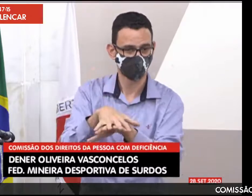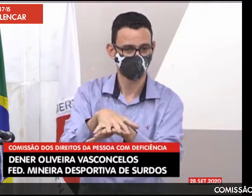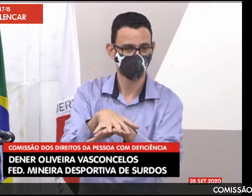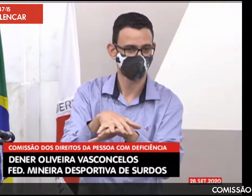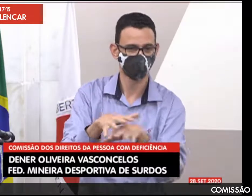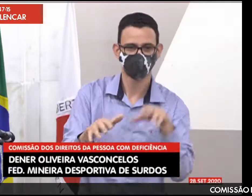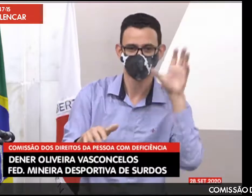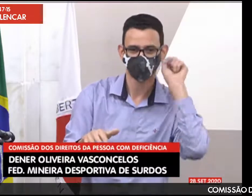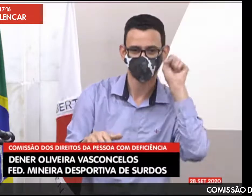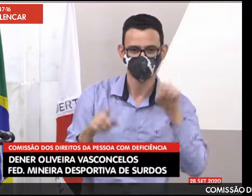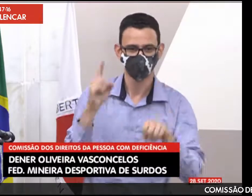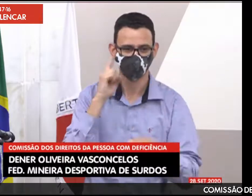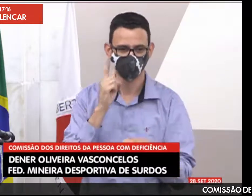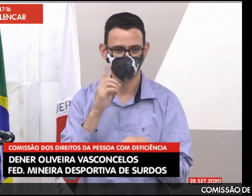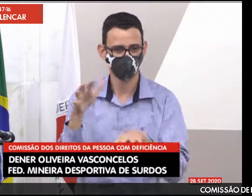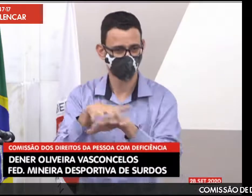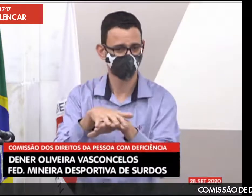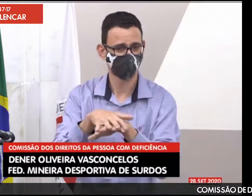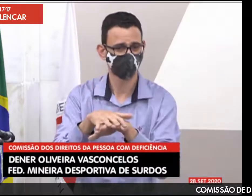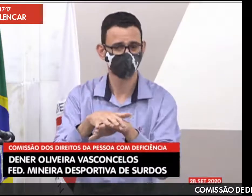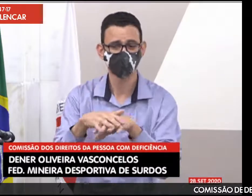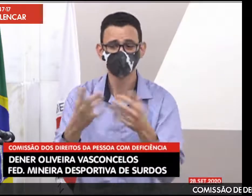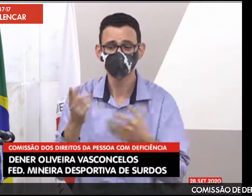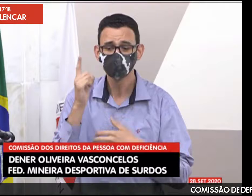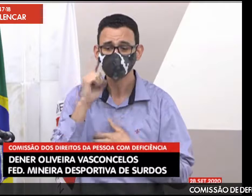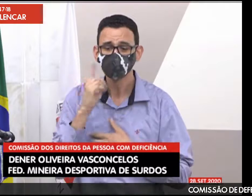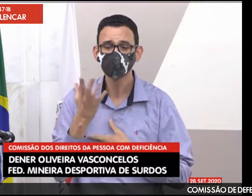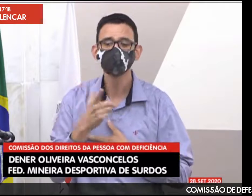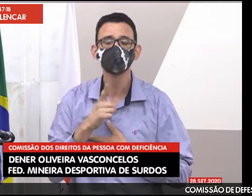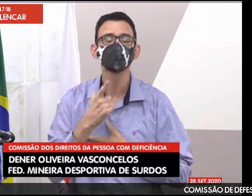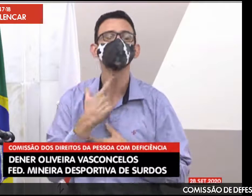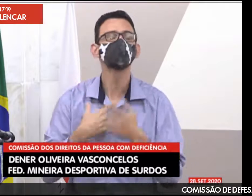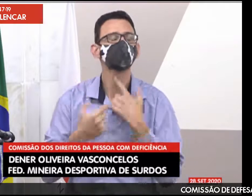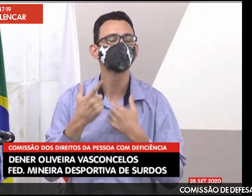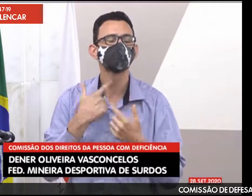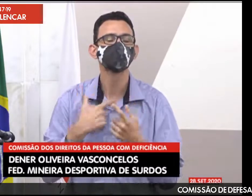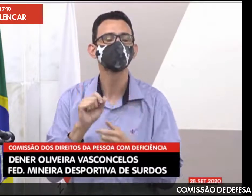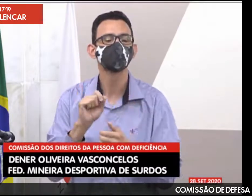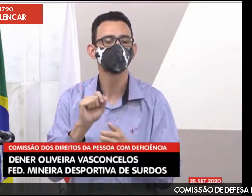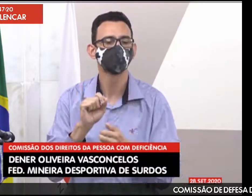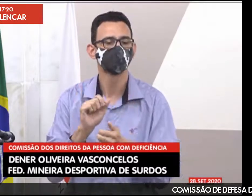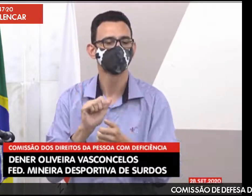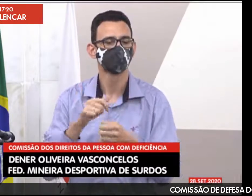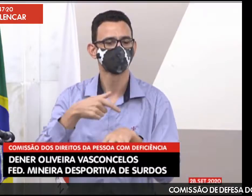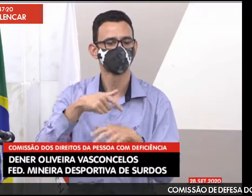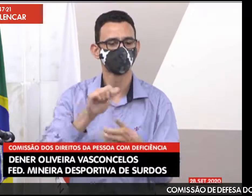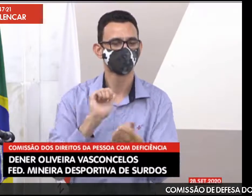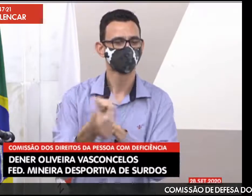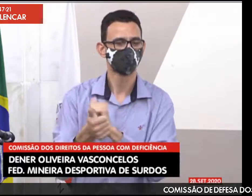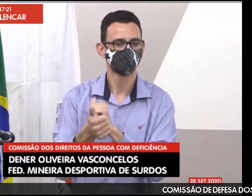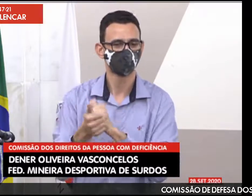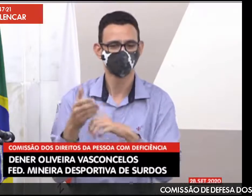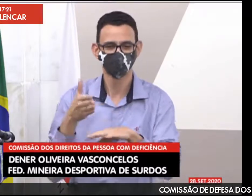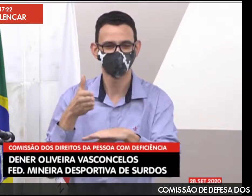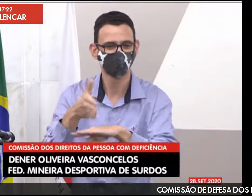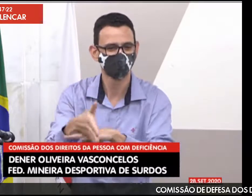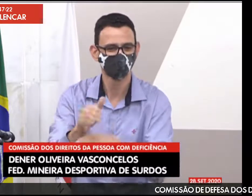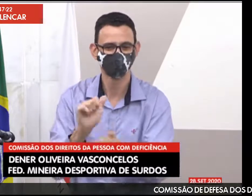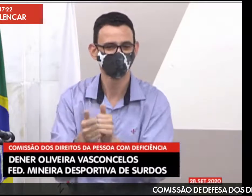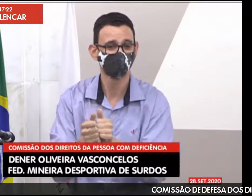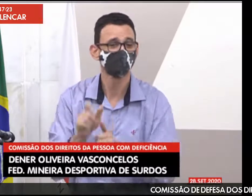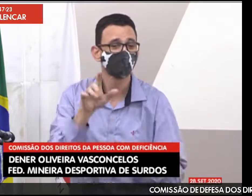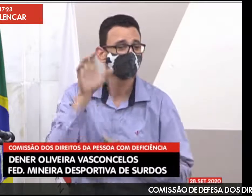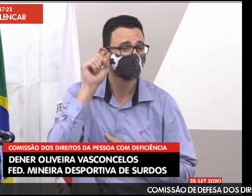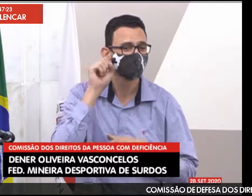que haja inclusão. Tem escolas inclusivas já, a gente sabe disso. Mas